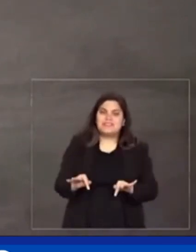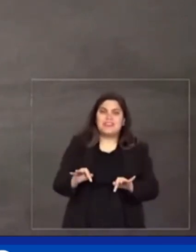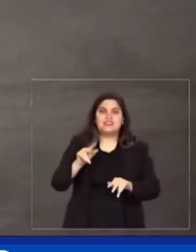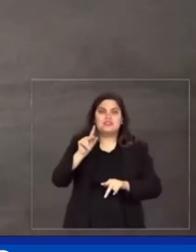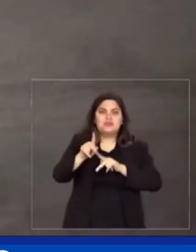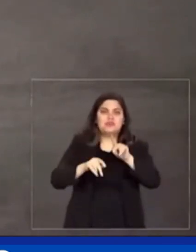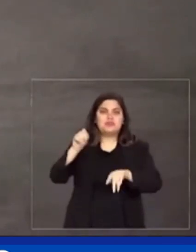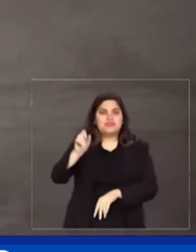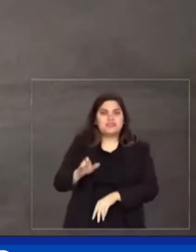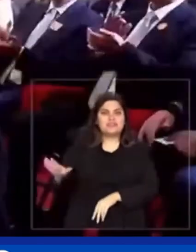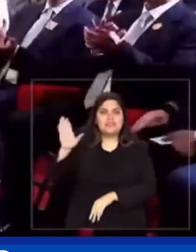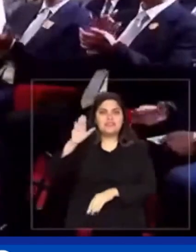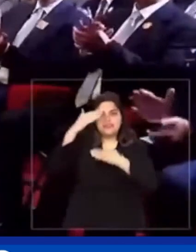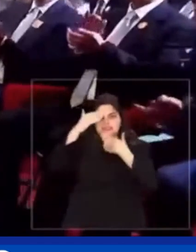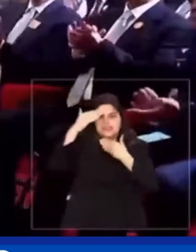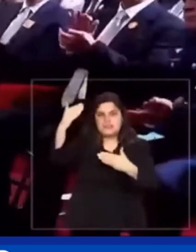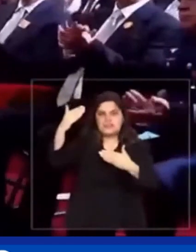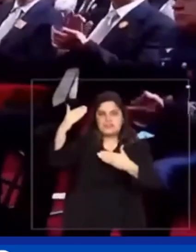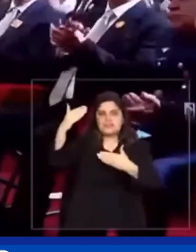brasileiro. Muito obrigado.